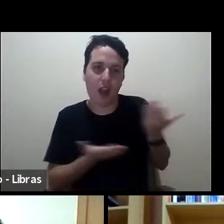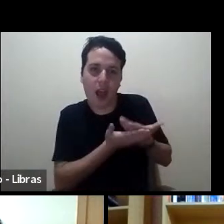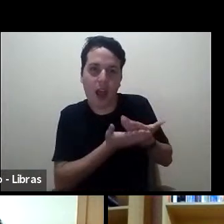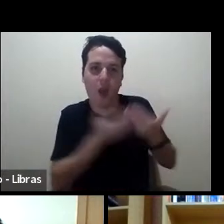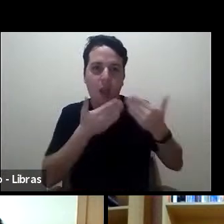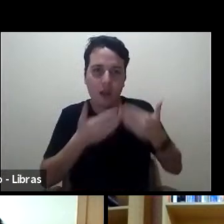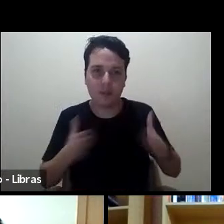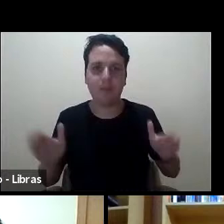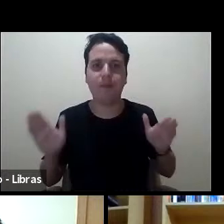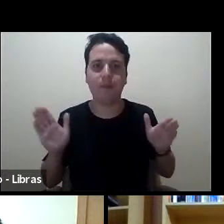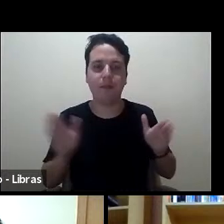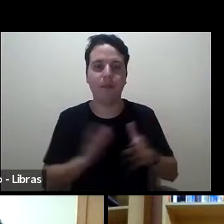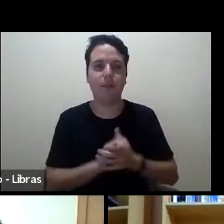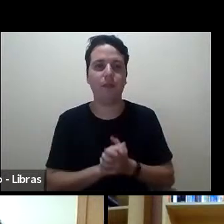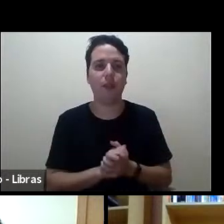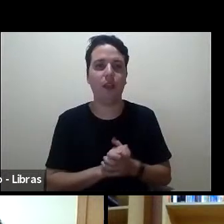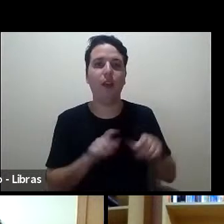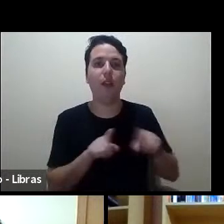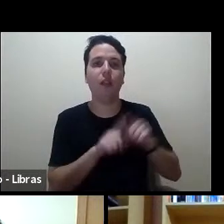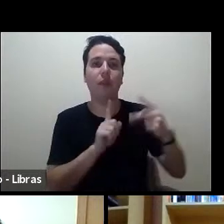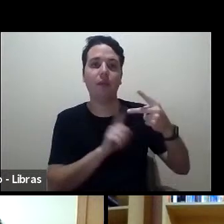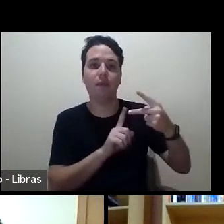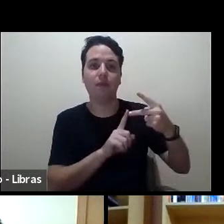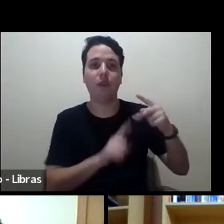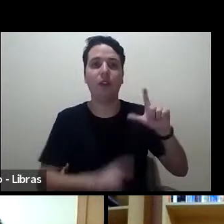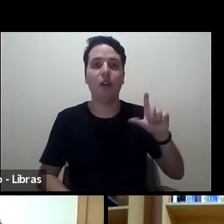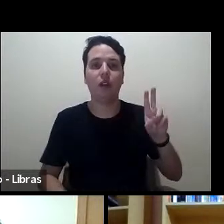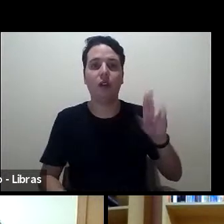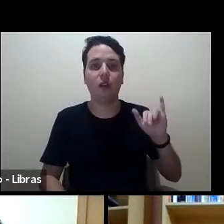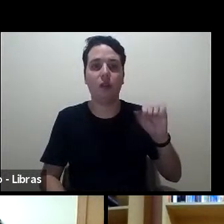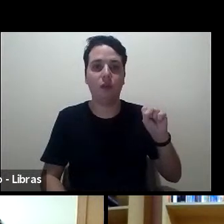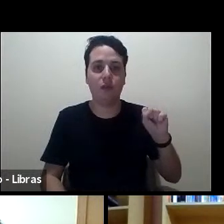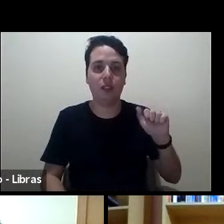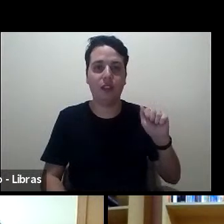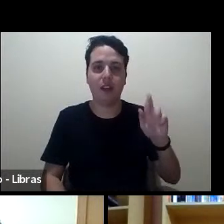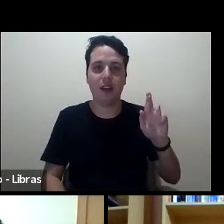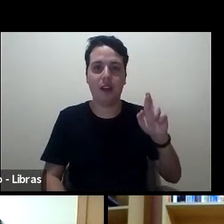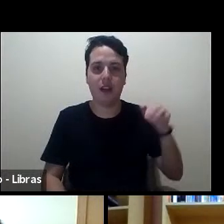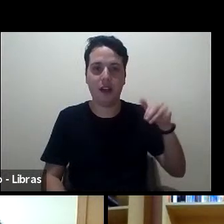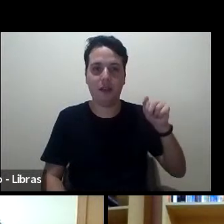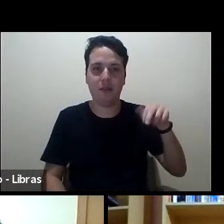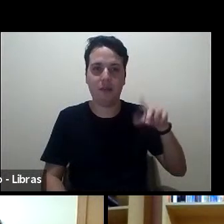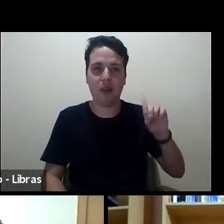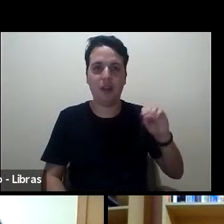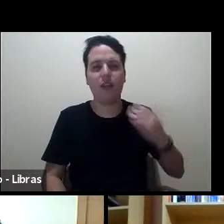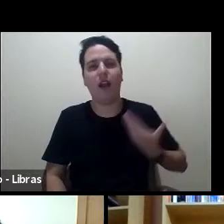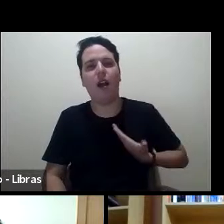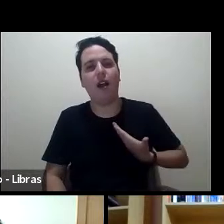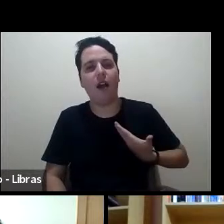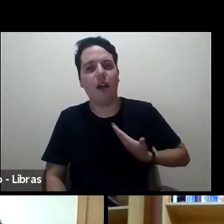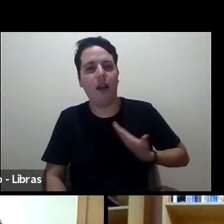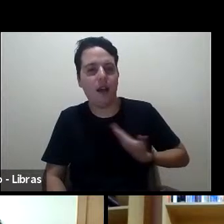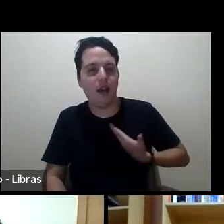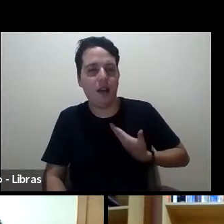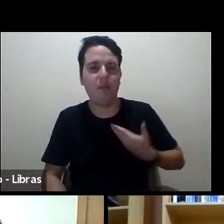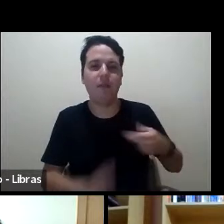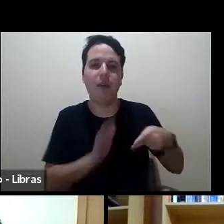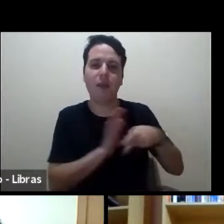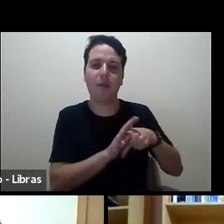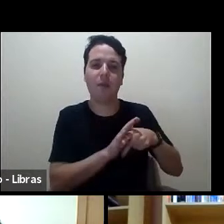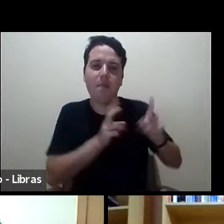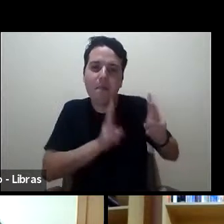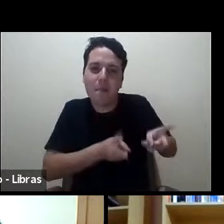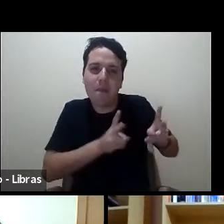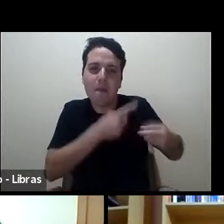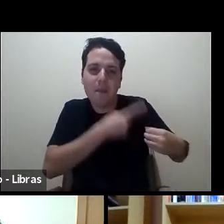Luiz Armando Gandim é meu querido colega, meu conterrâneo, colega de toda a vida